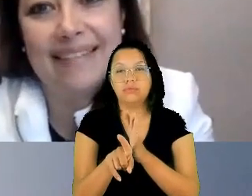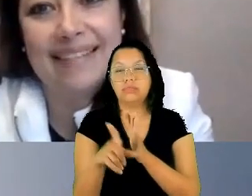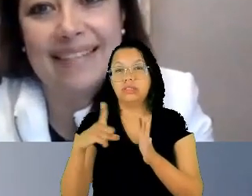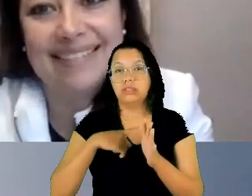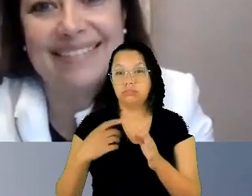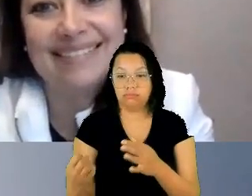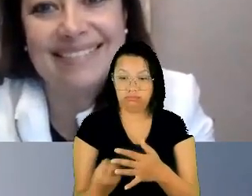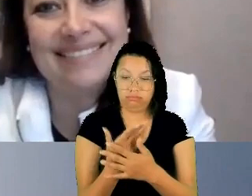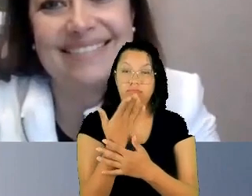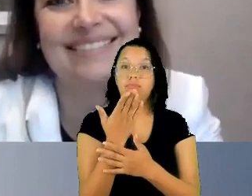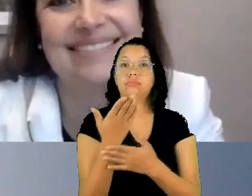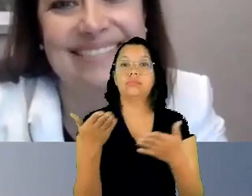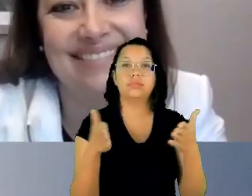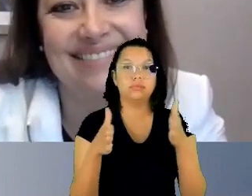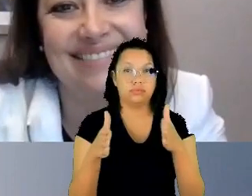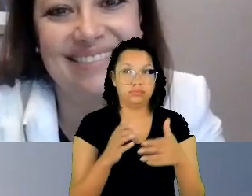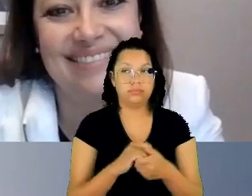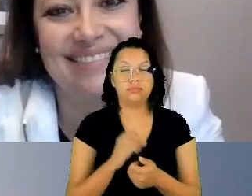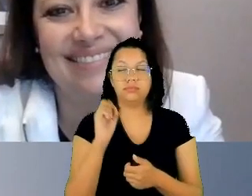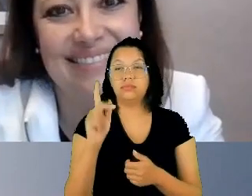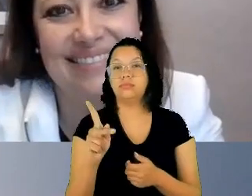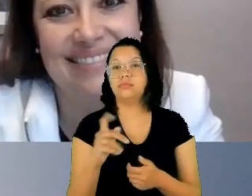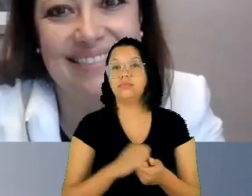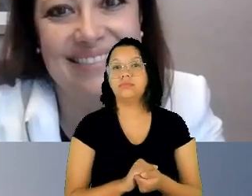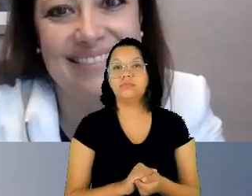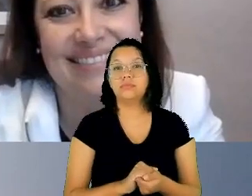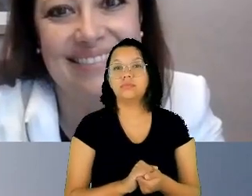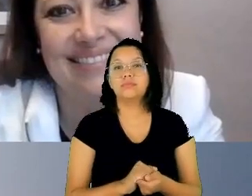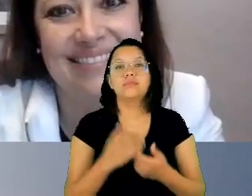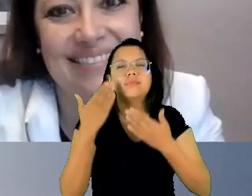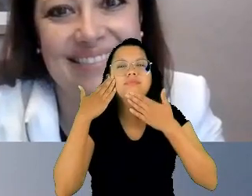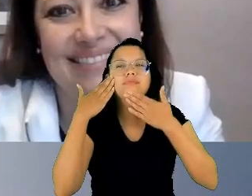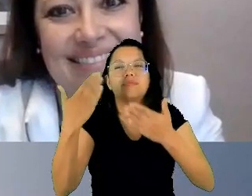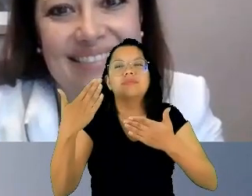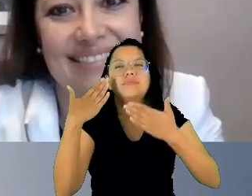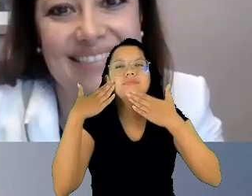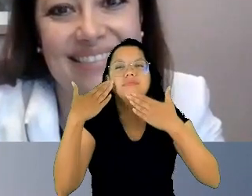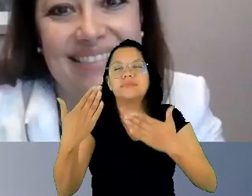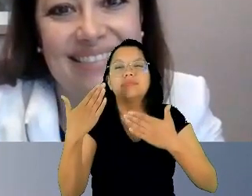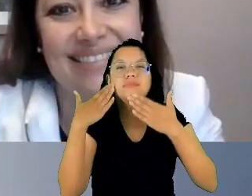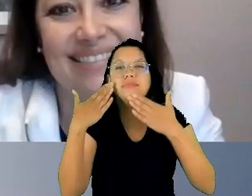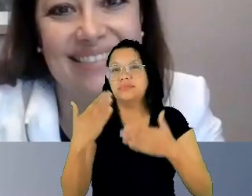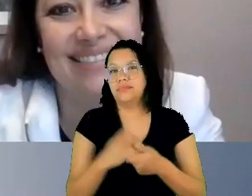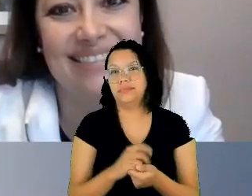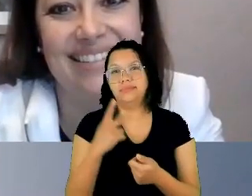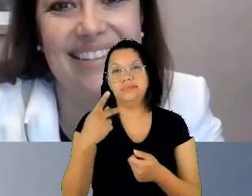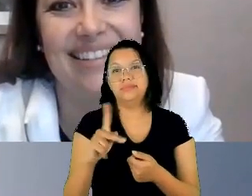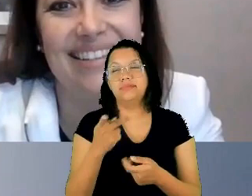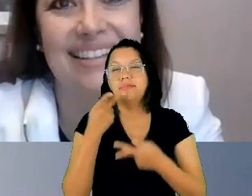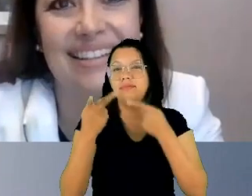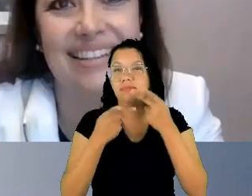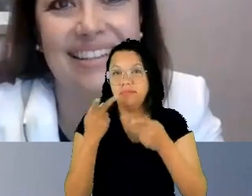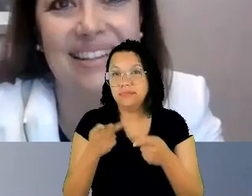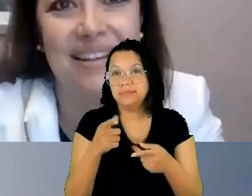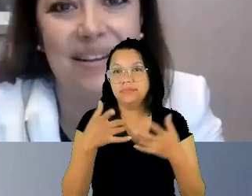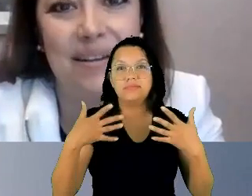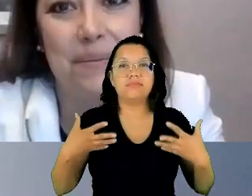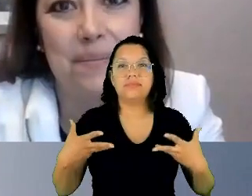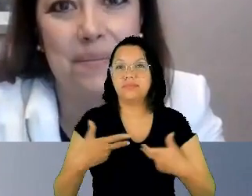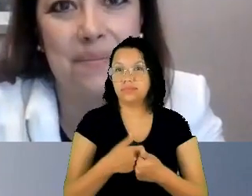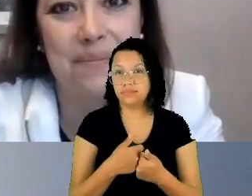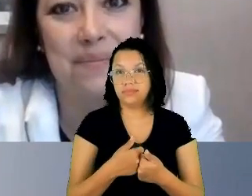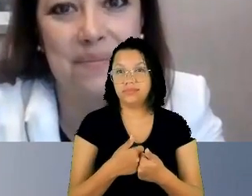Ok? Muitíssimo obrigada por suas luzes. Você é maravilhosa. eu passo a palavra à